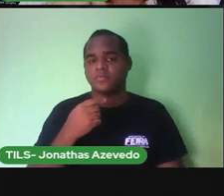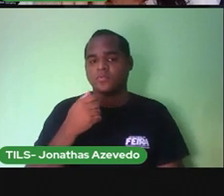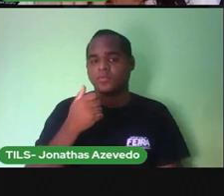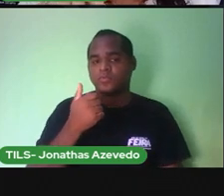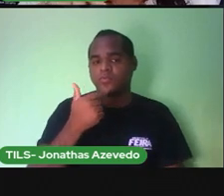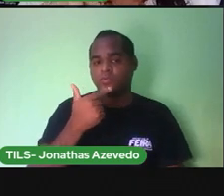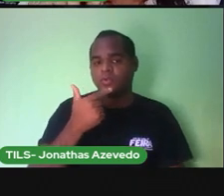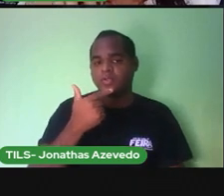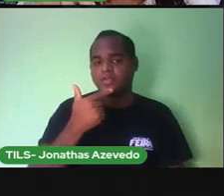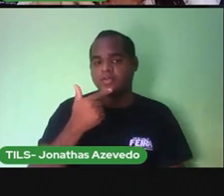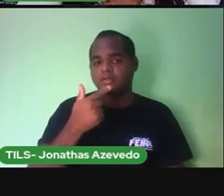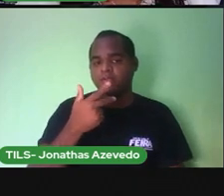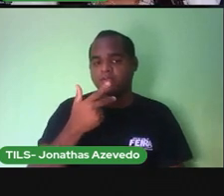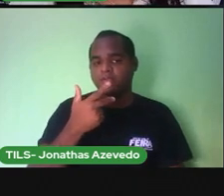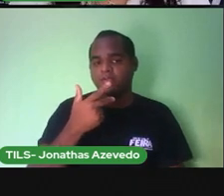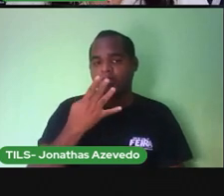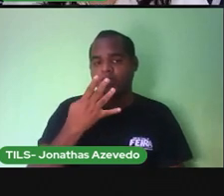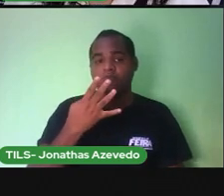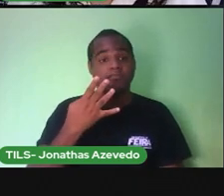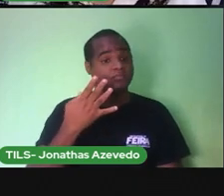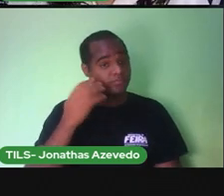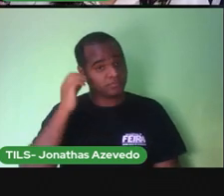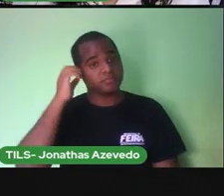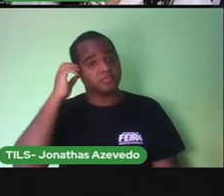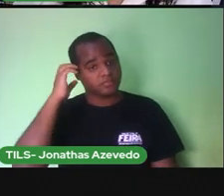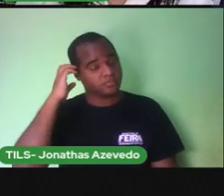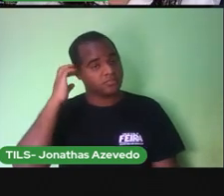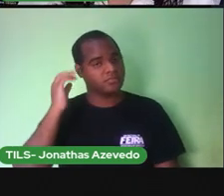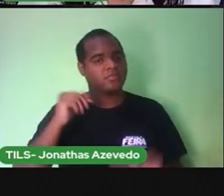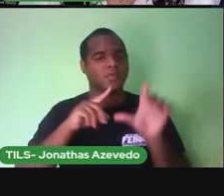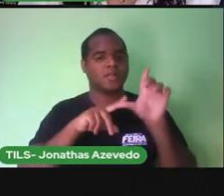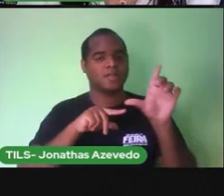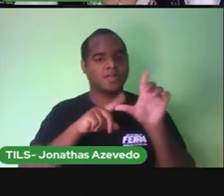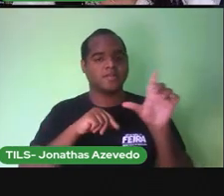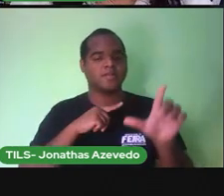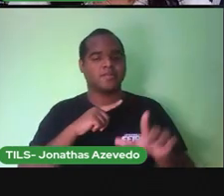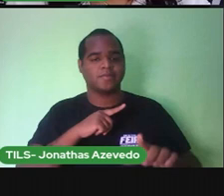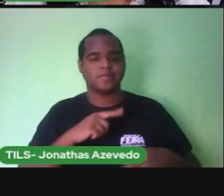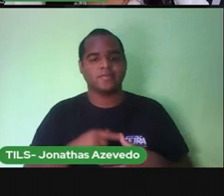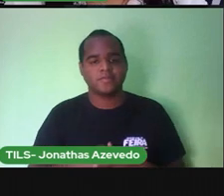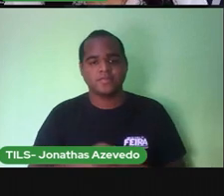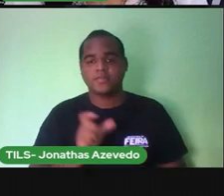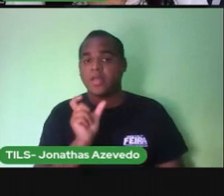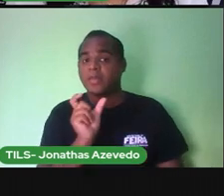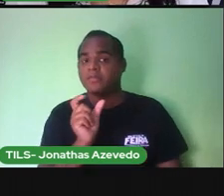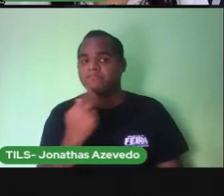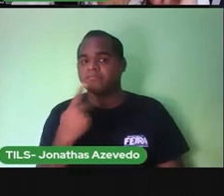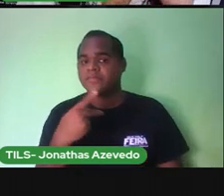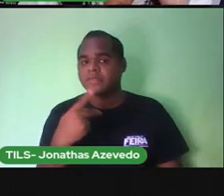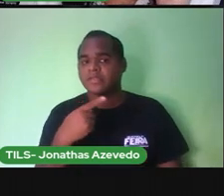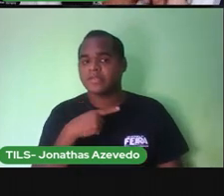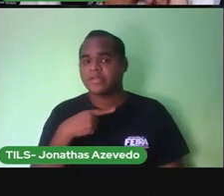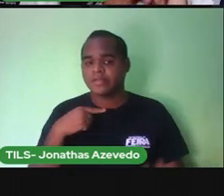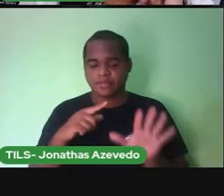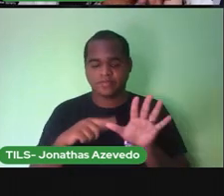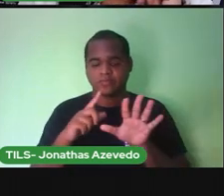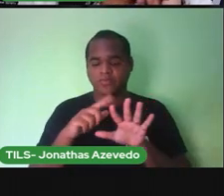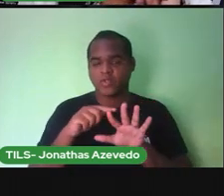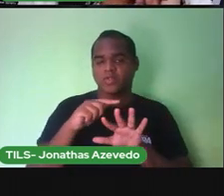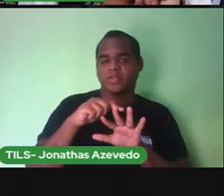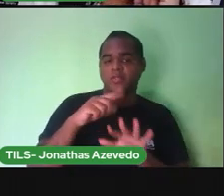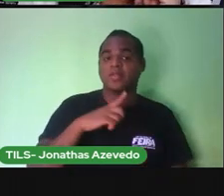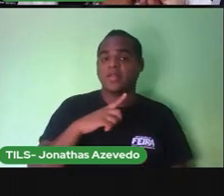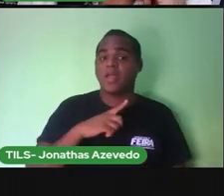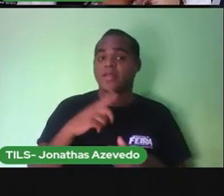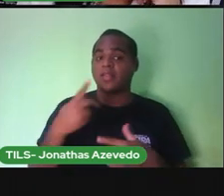dois, três, quatro. E palavra com três sílabas. Será que na nossa